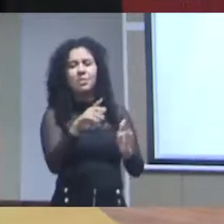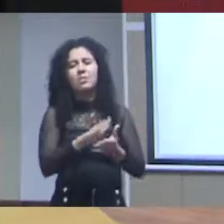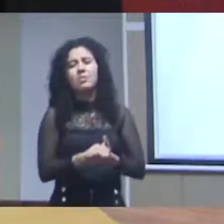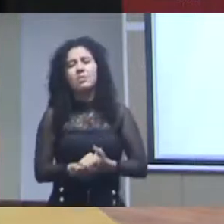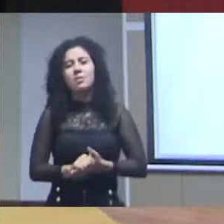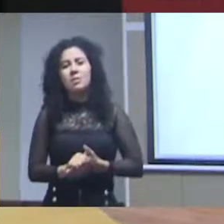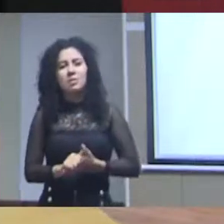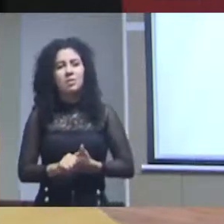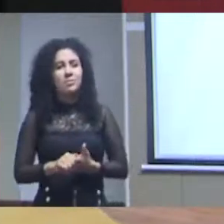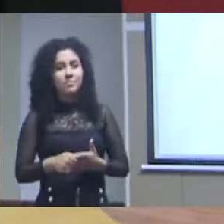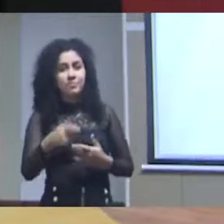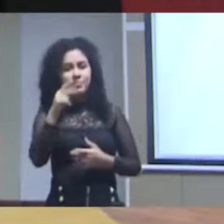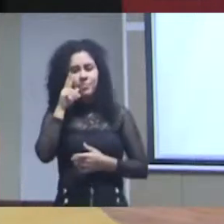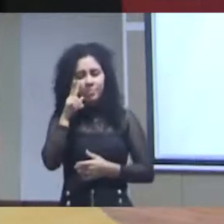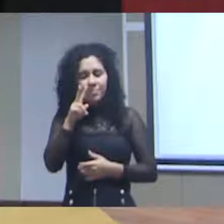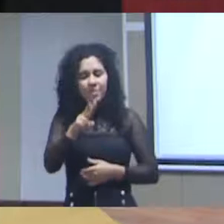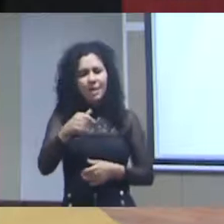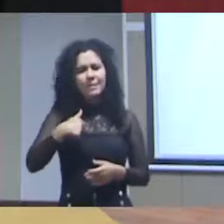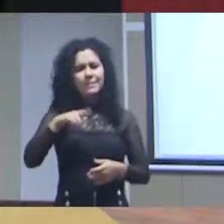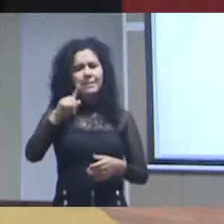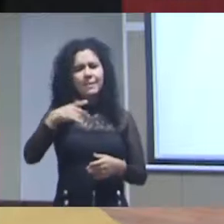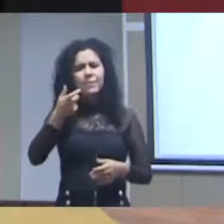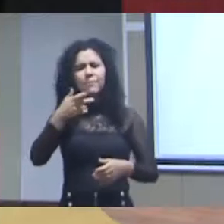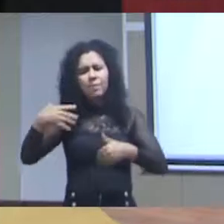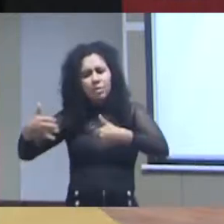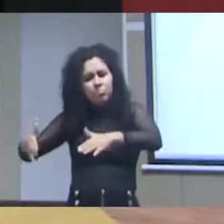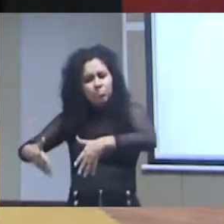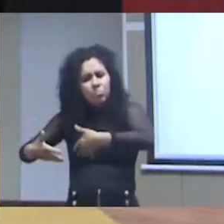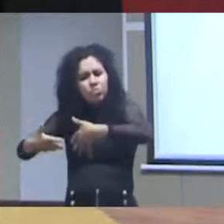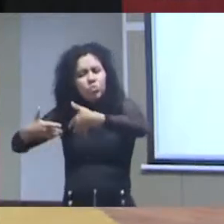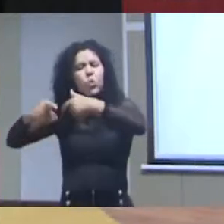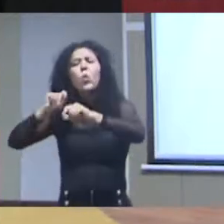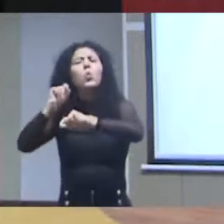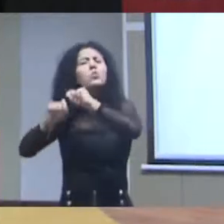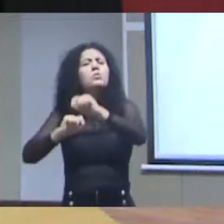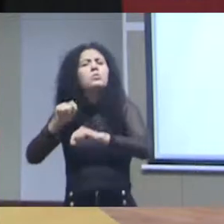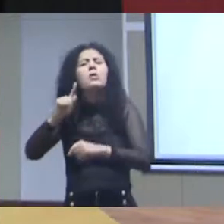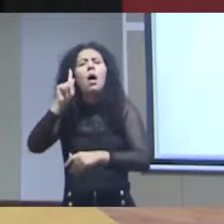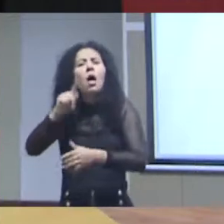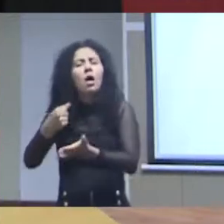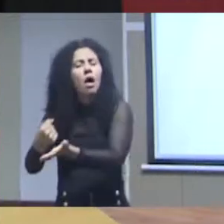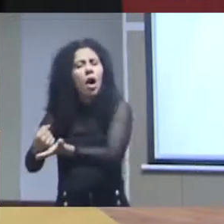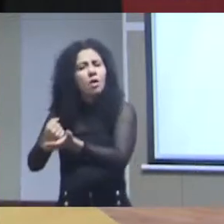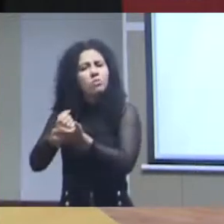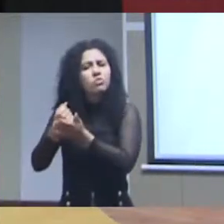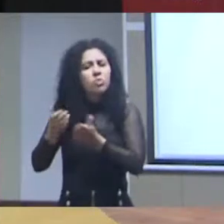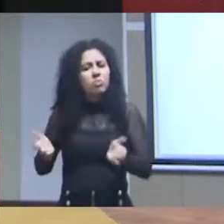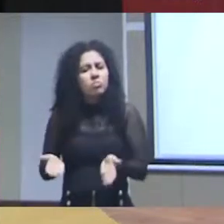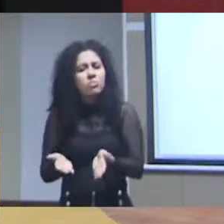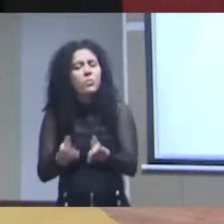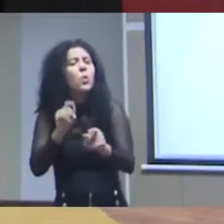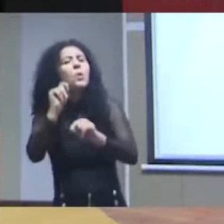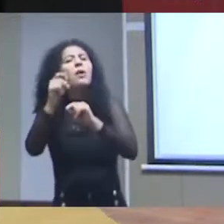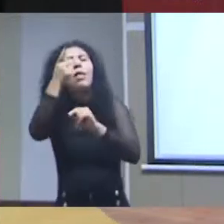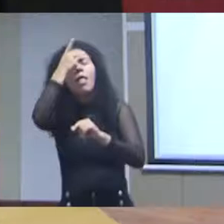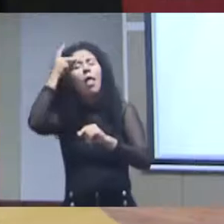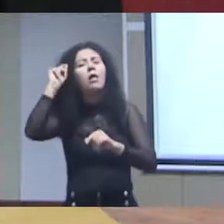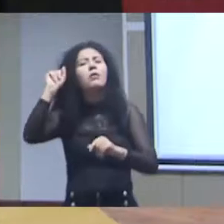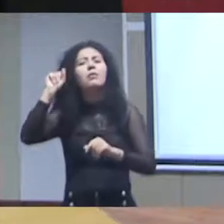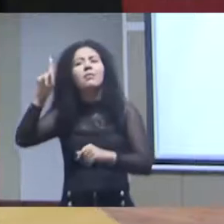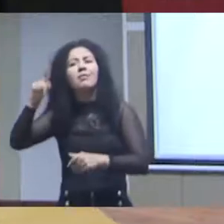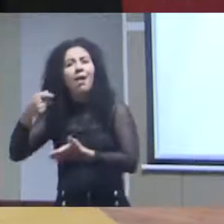eu leio motivação qual foi a grande motivação o nos empurrou e quem que estamos escutando a